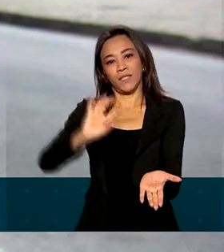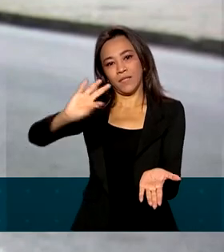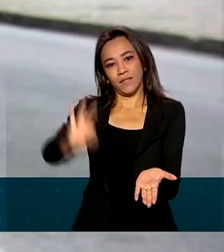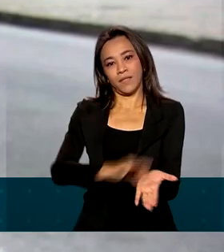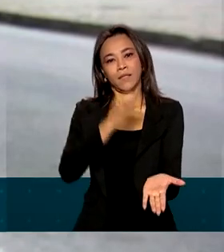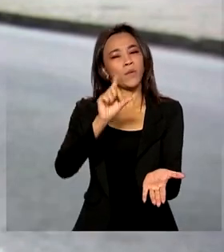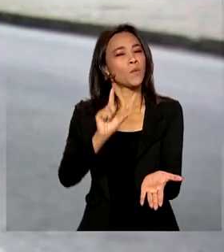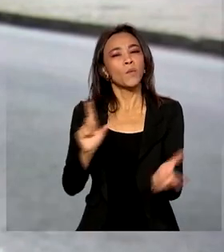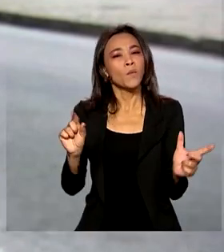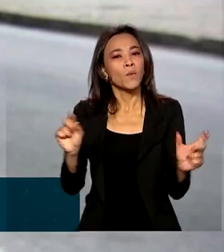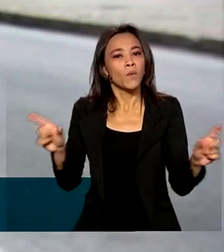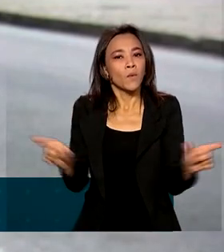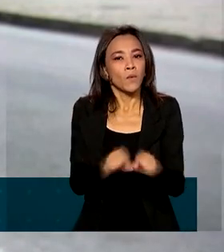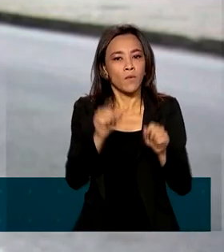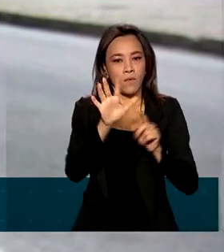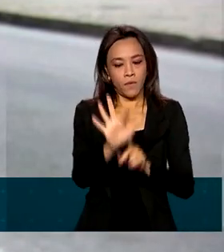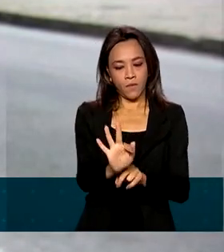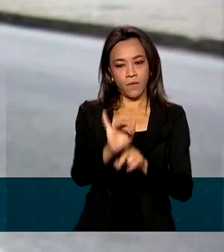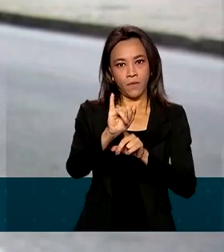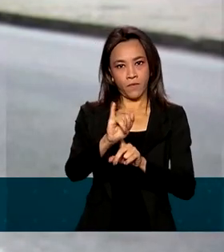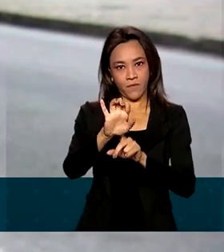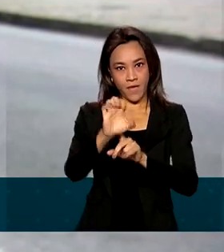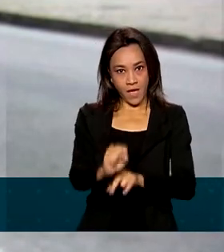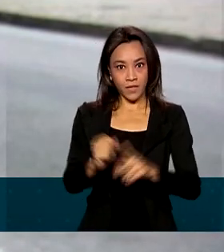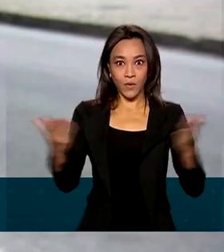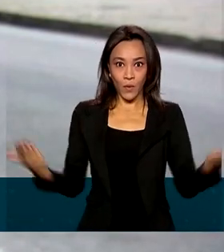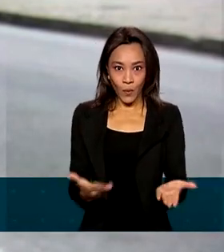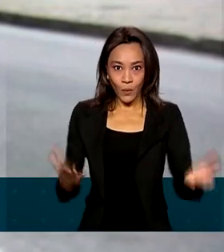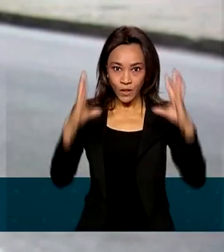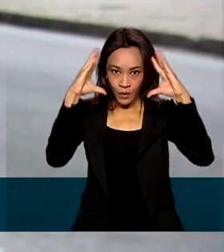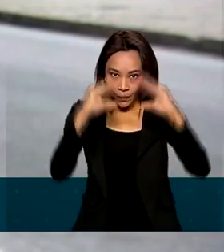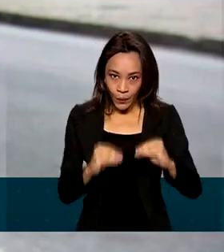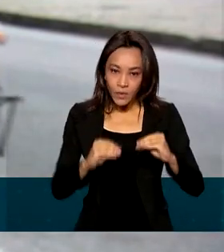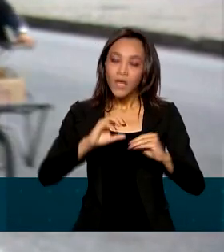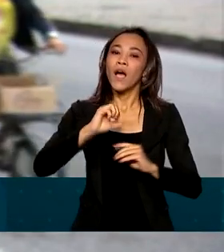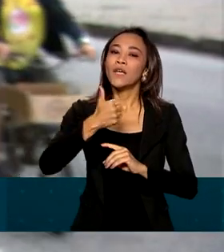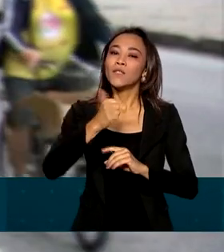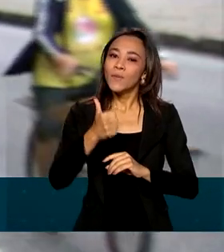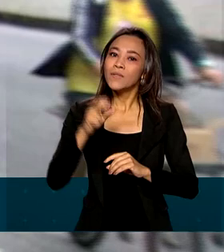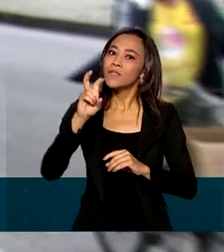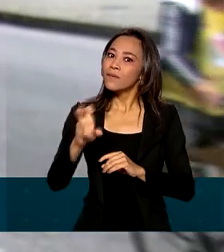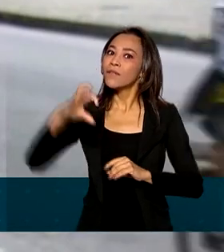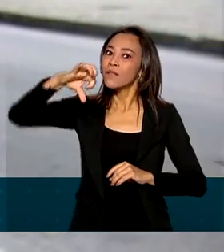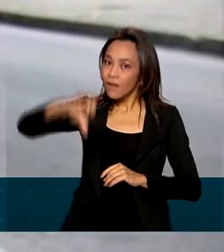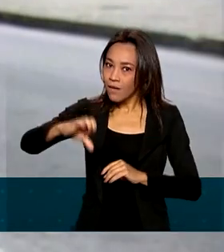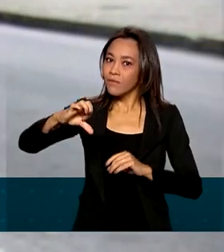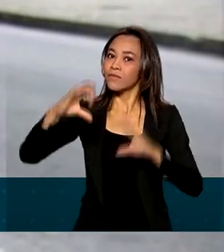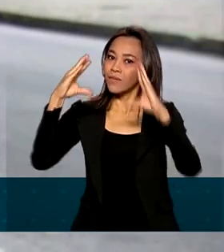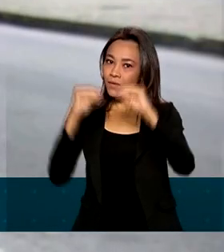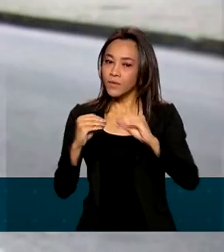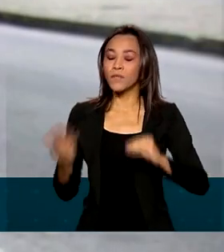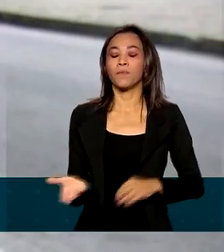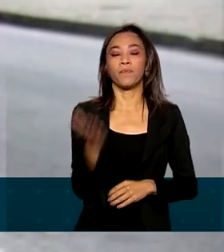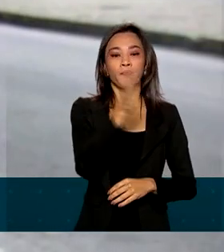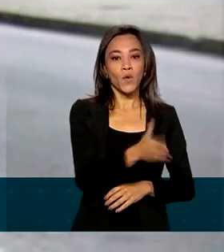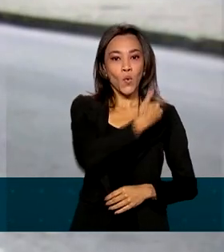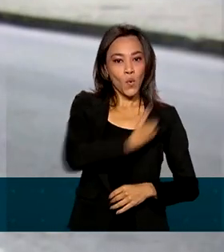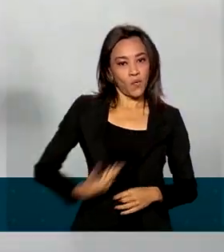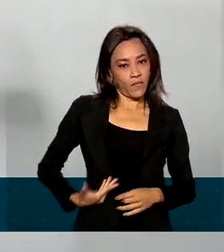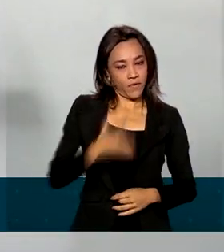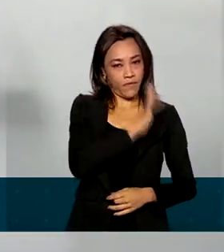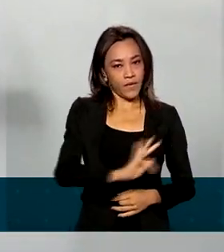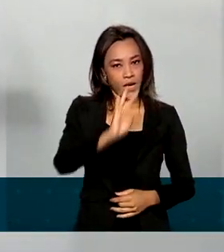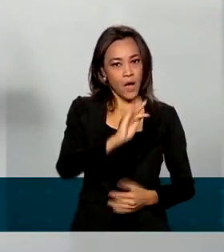Financiamento Estudantil. O prazo se encerra às 11h59 da noite. Por meio do Fies, o governo federal financia estudos em